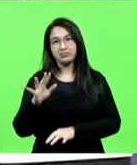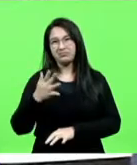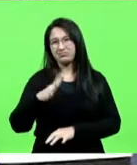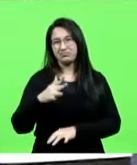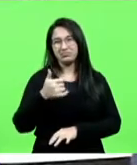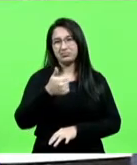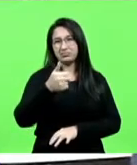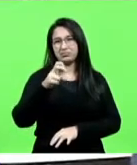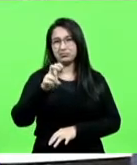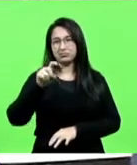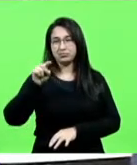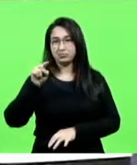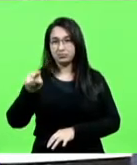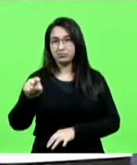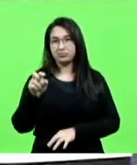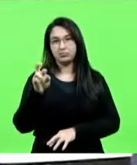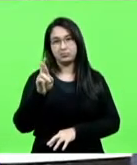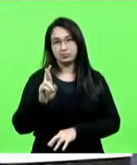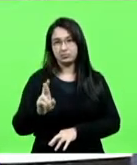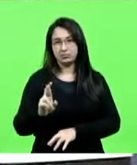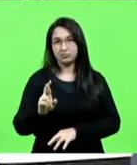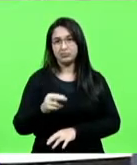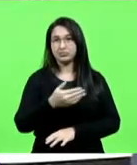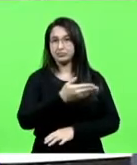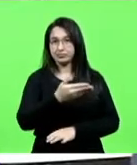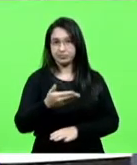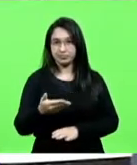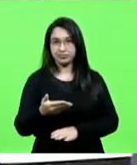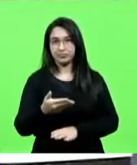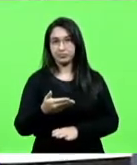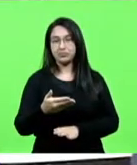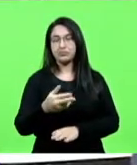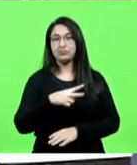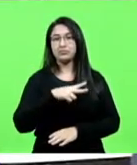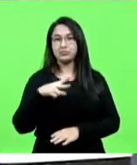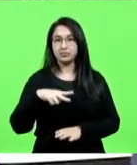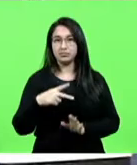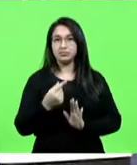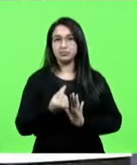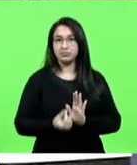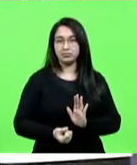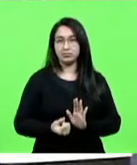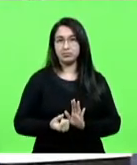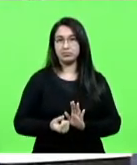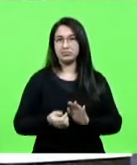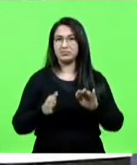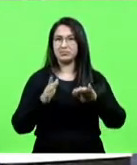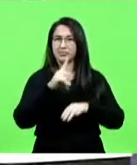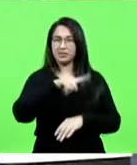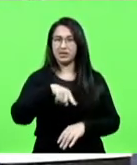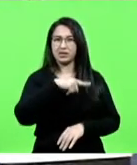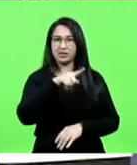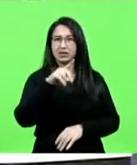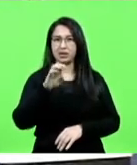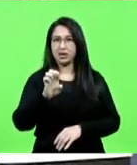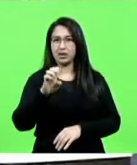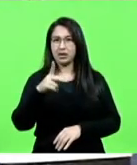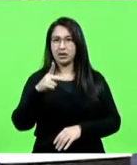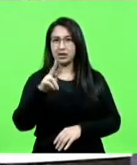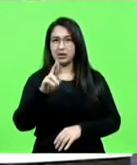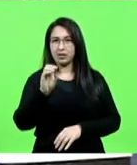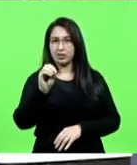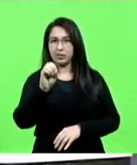milhões de reais aos cofres públicos, e deixar de ser utilizado o Eproc, que é um sistema que o Judiciário,